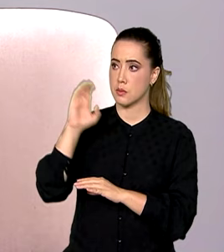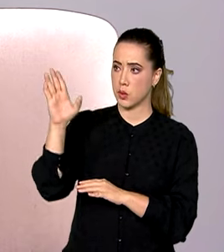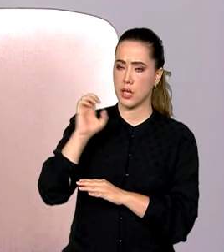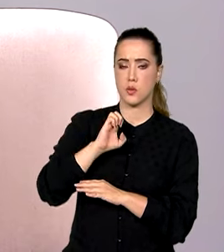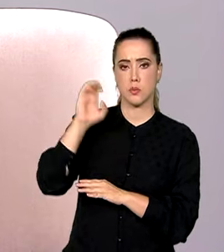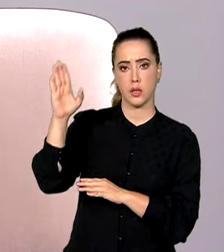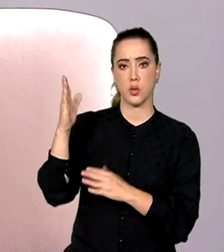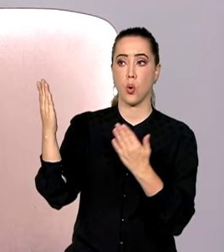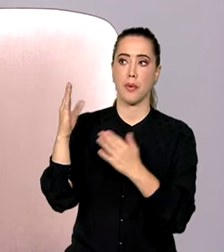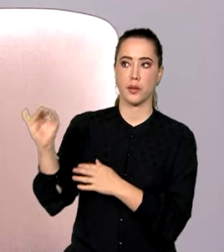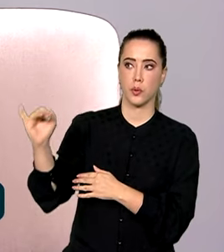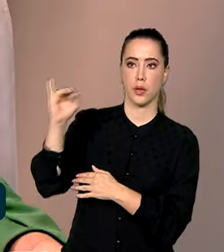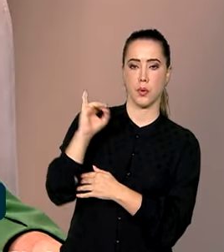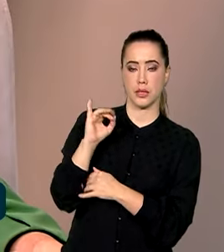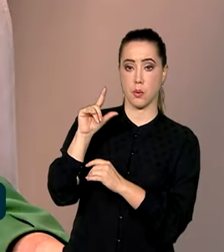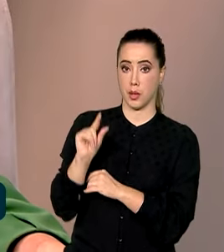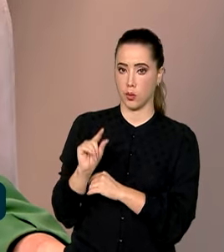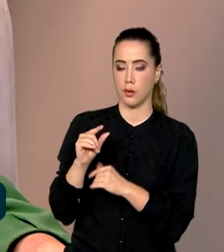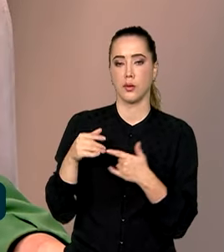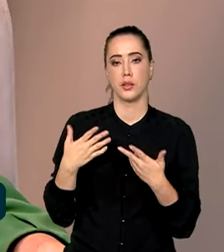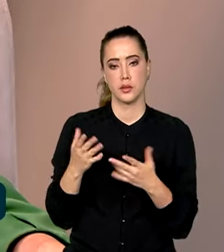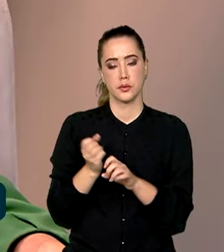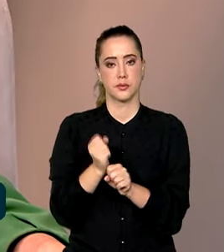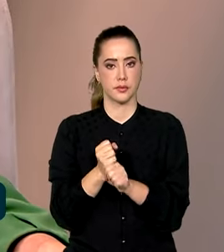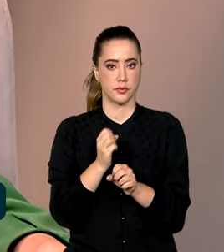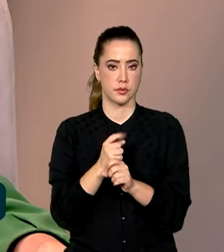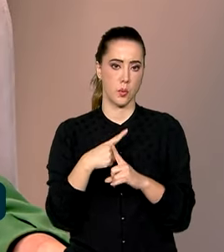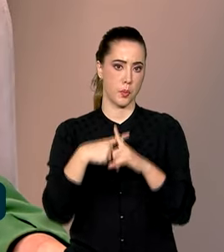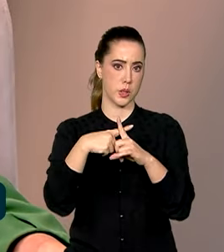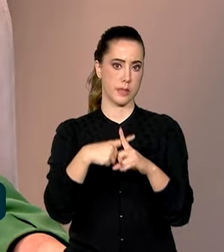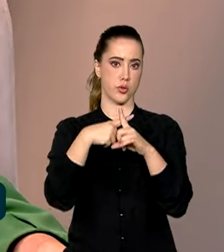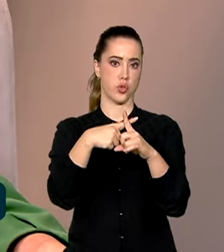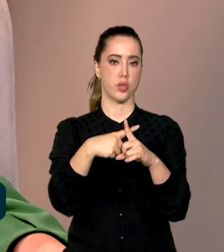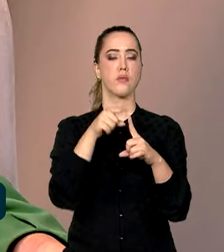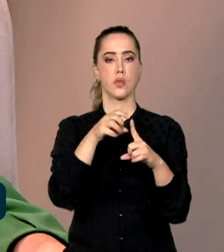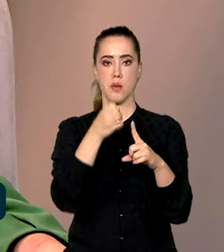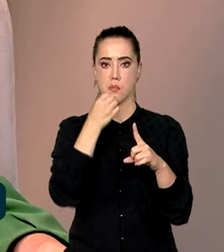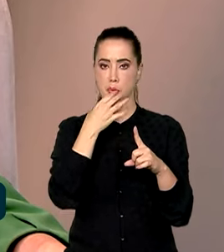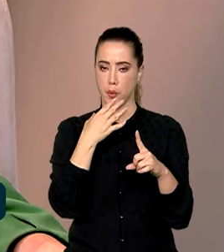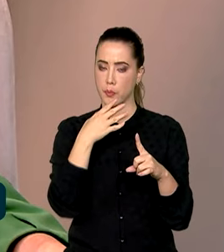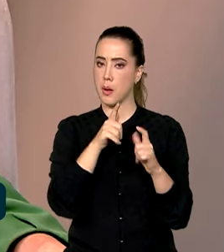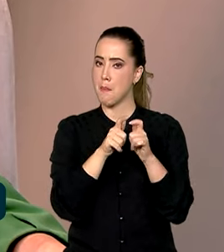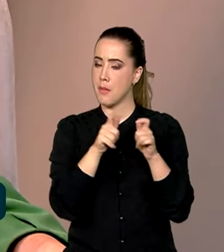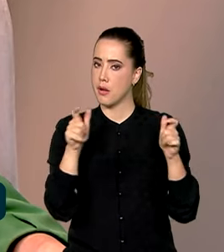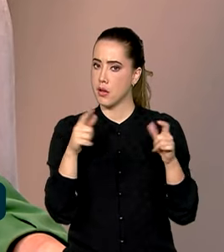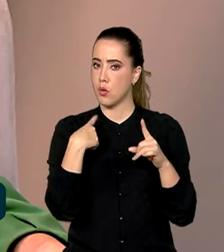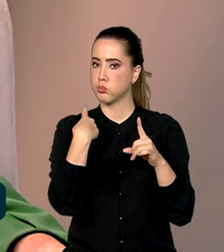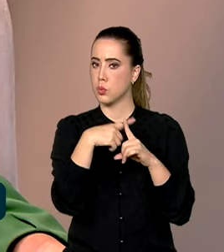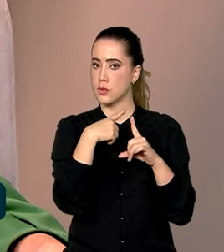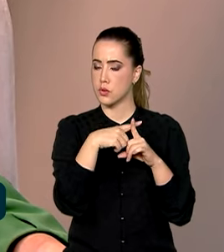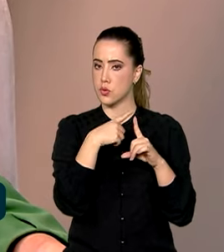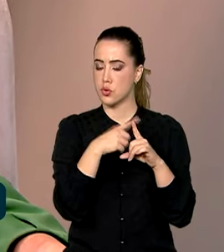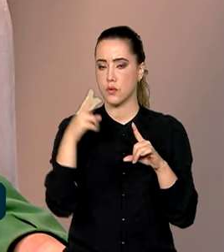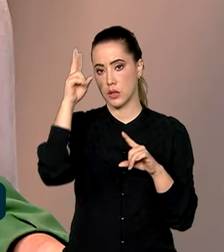muito mais do que tem importado, isso gera um saldo, superávit comercial que é muito robusto, é o maior superávit comercial